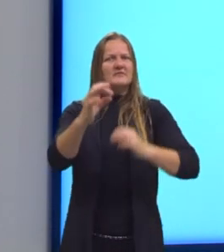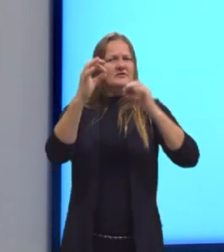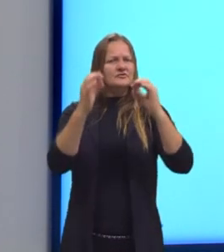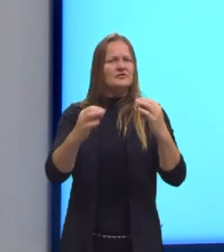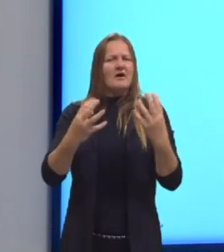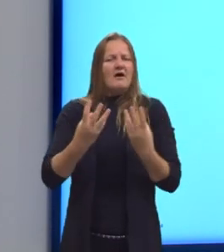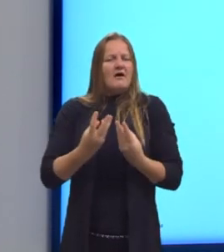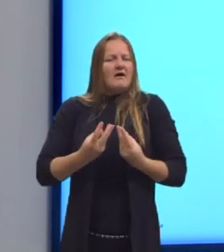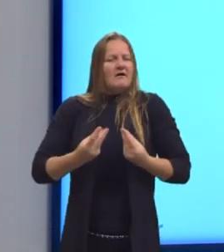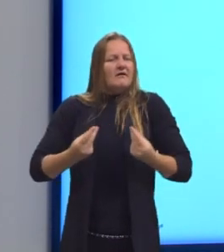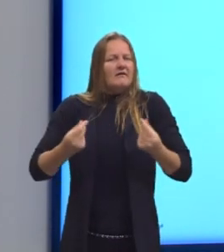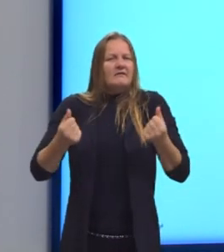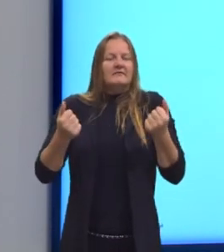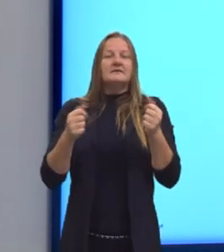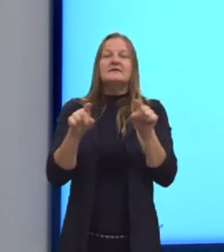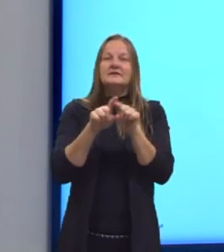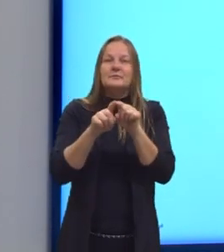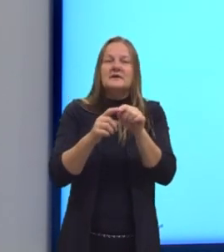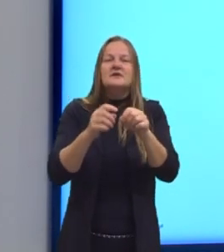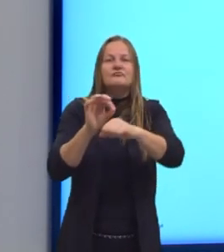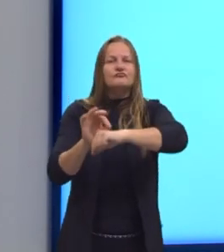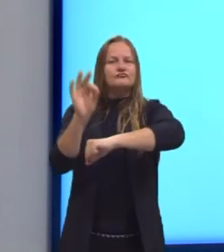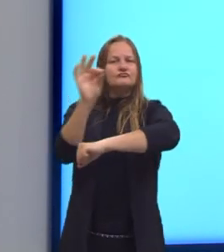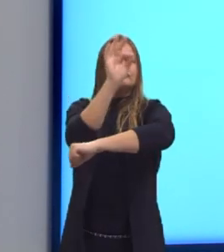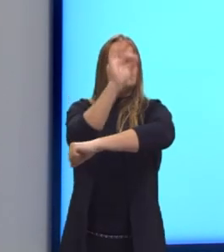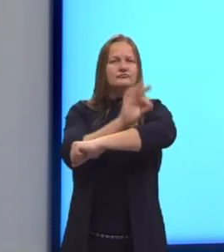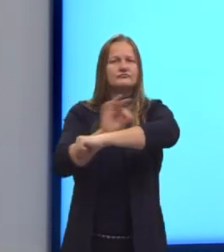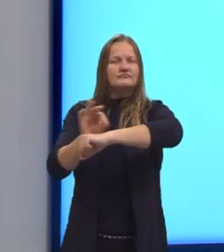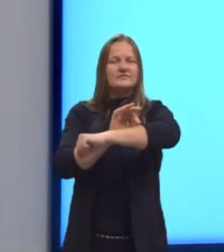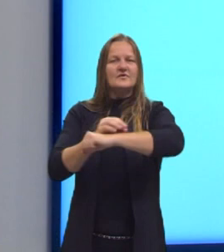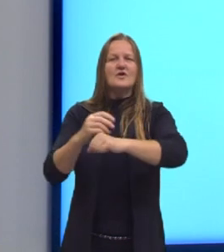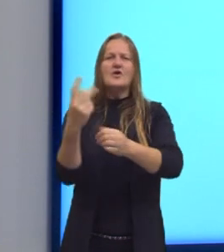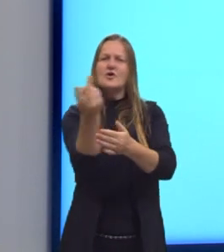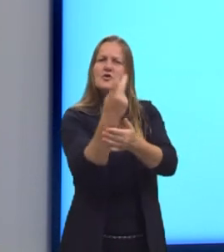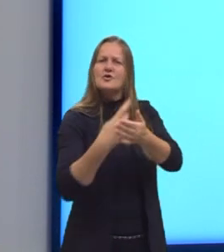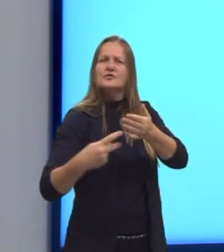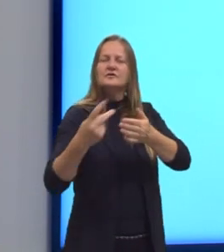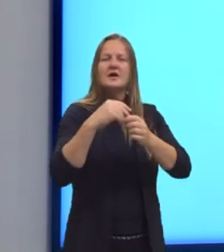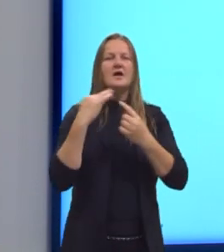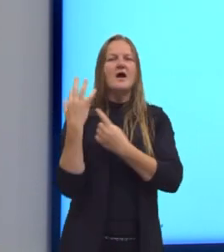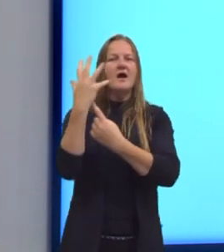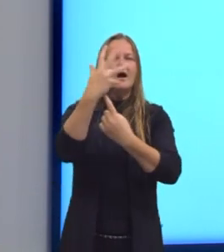harmônicos, quanto na arquitetura, no design, na arte.